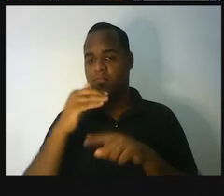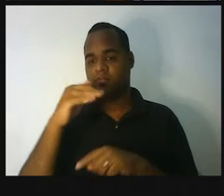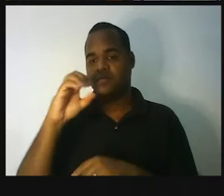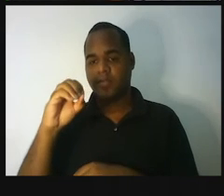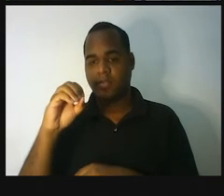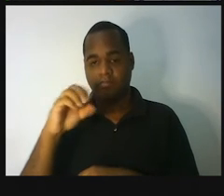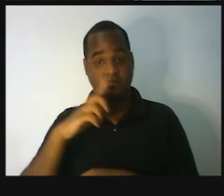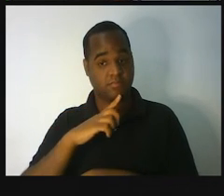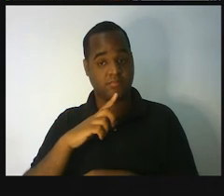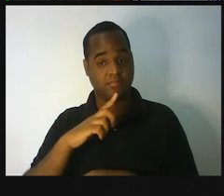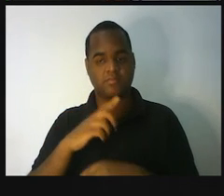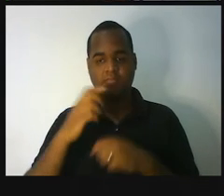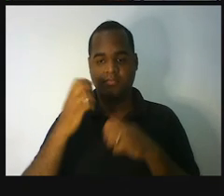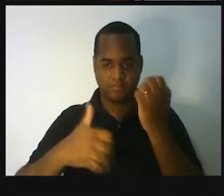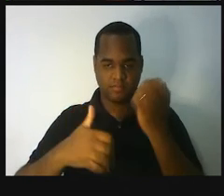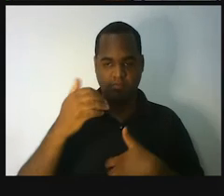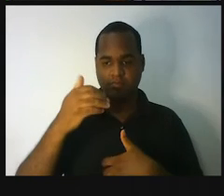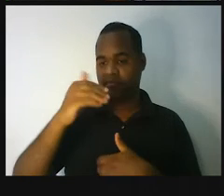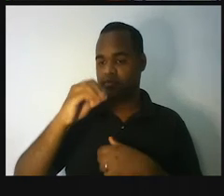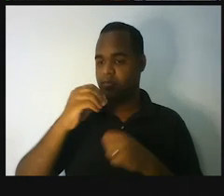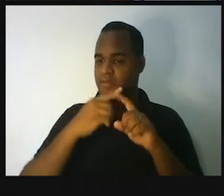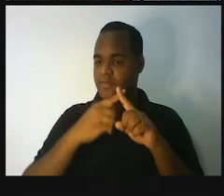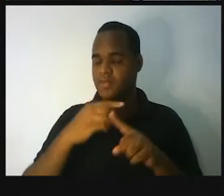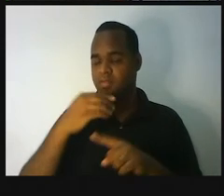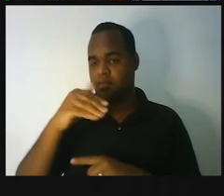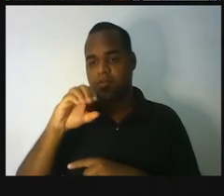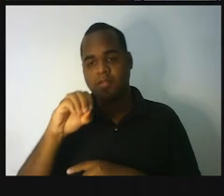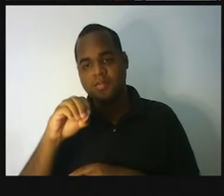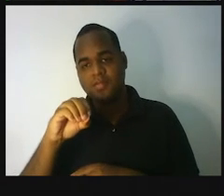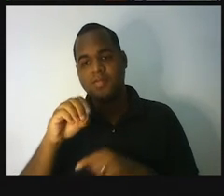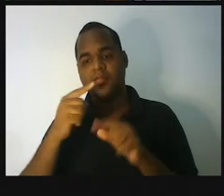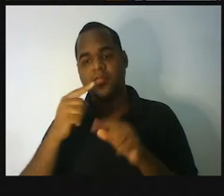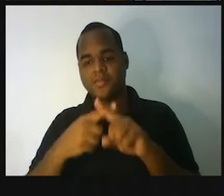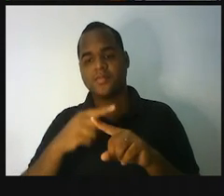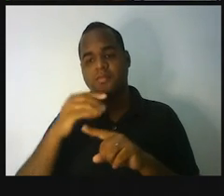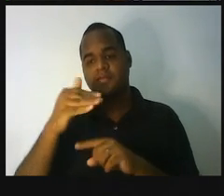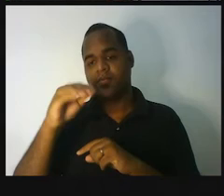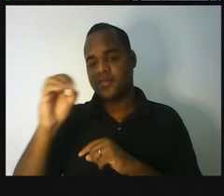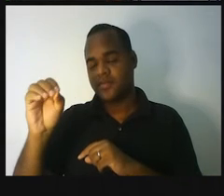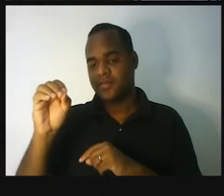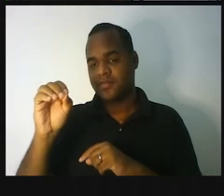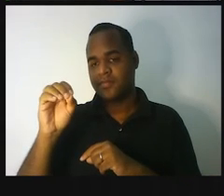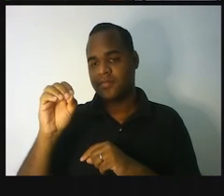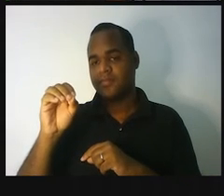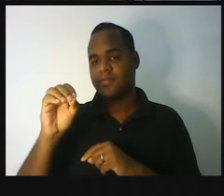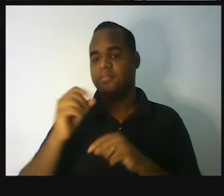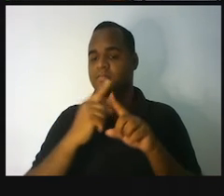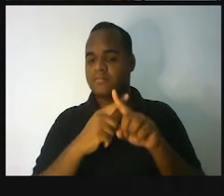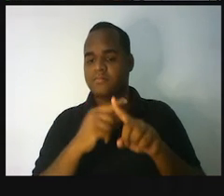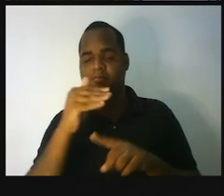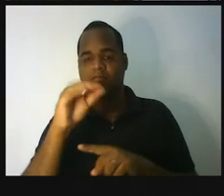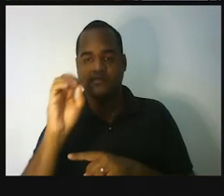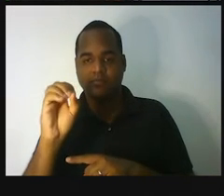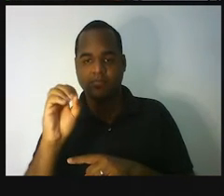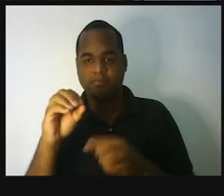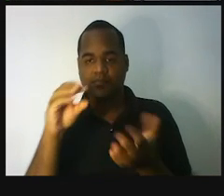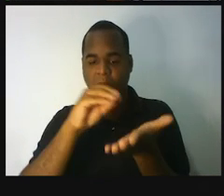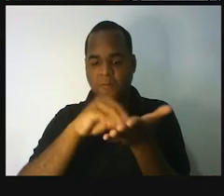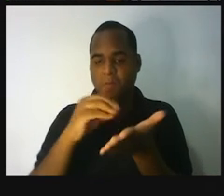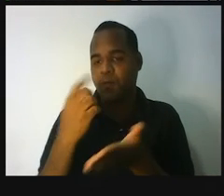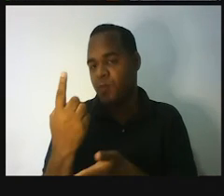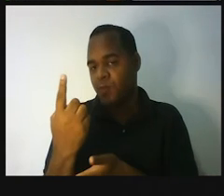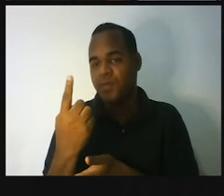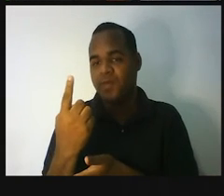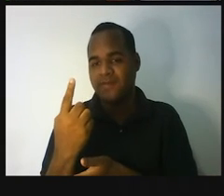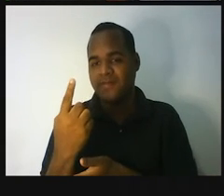10 vezes 10, vezes 10, vezes 10, e só falta mais um,